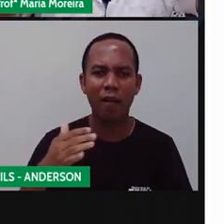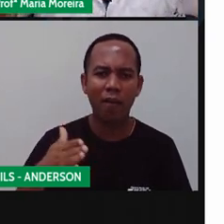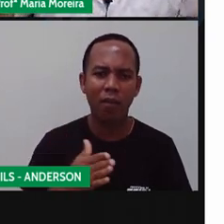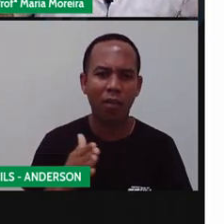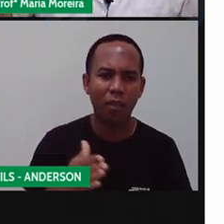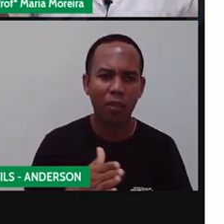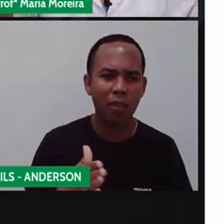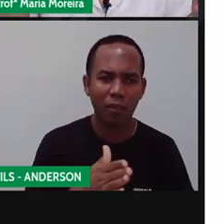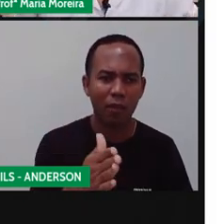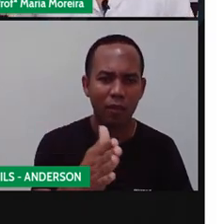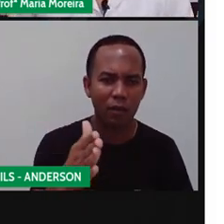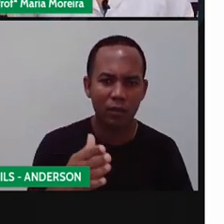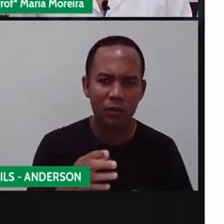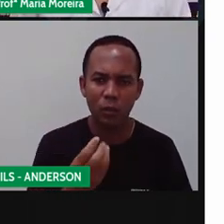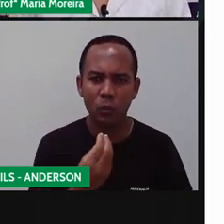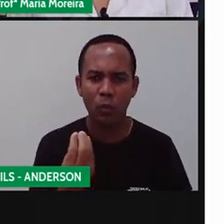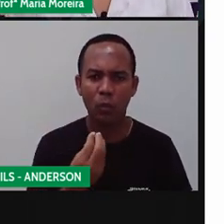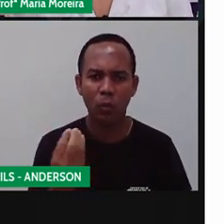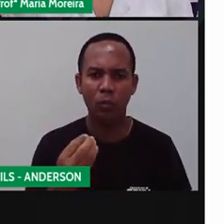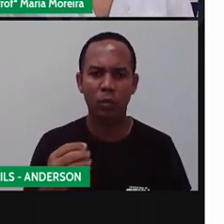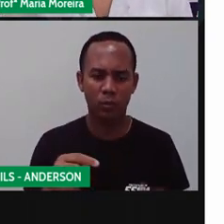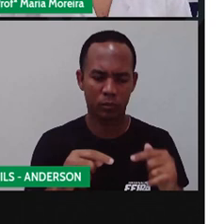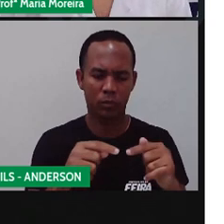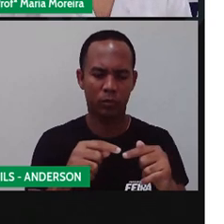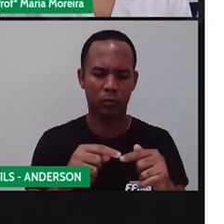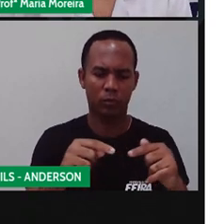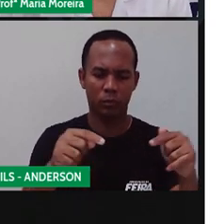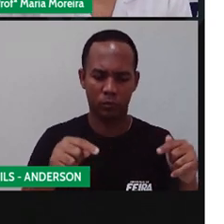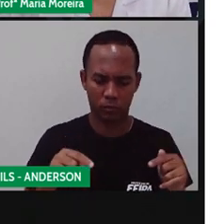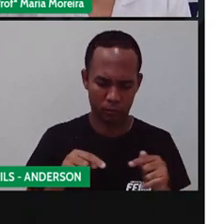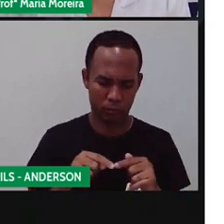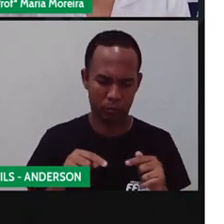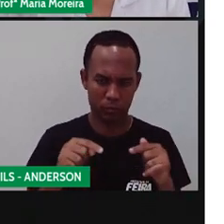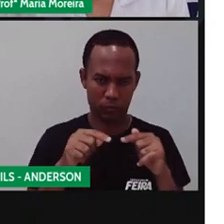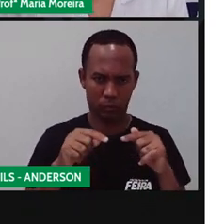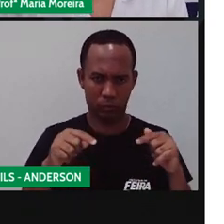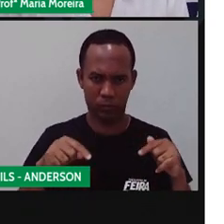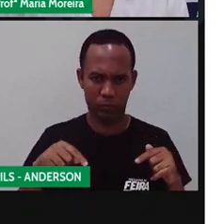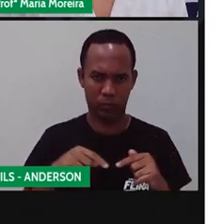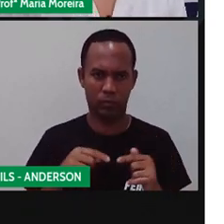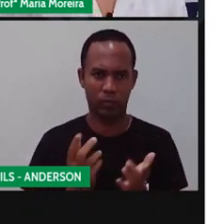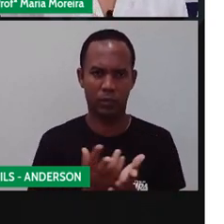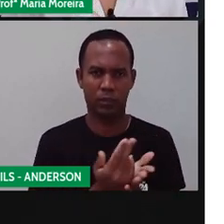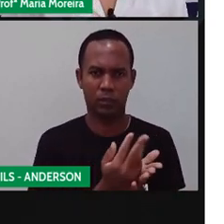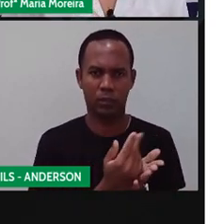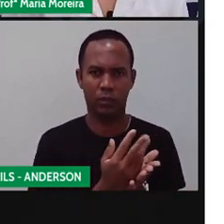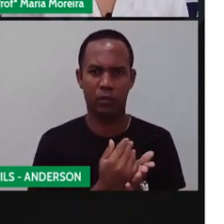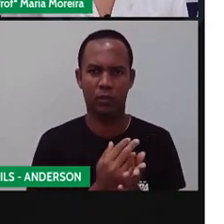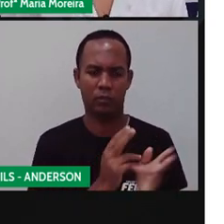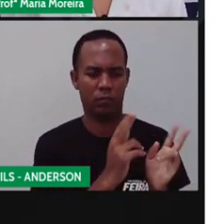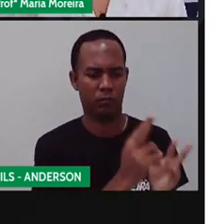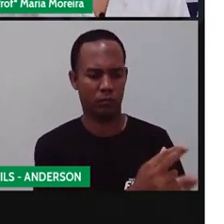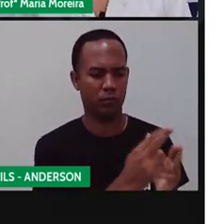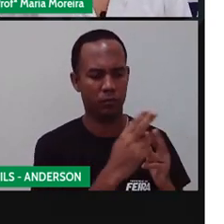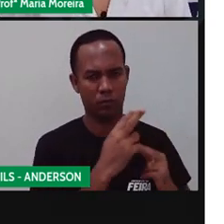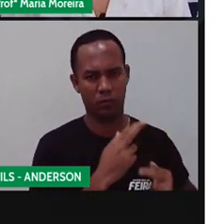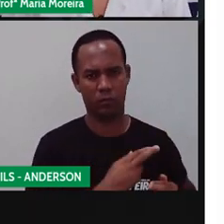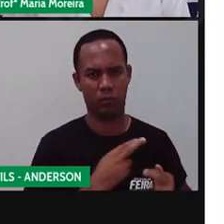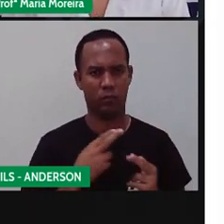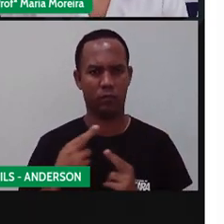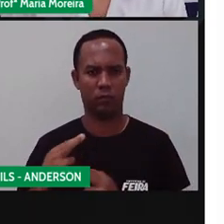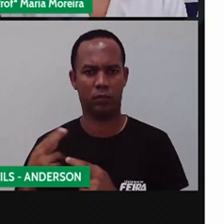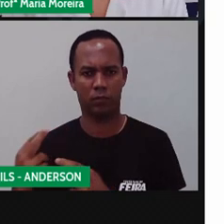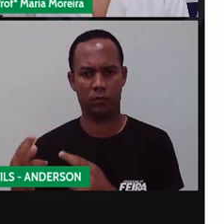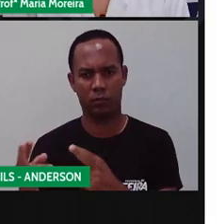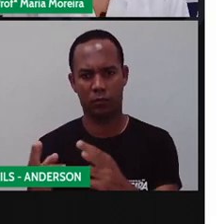Ó, uma forma geométrica com os quatro lados iguais. Né? Aqui, nenhuma aula. A fica assim, fazer uma retomada